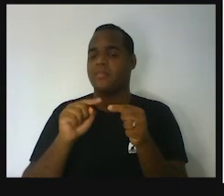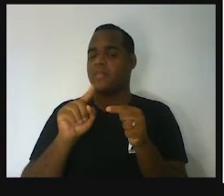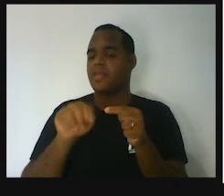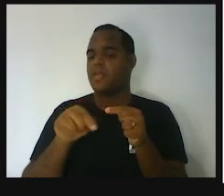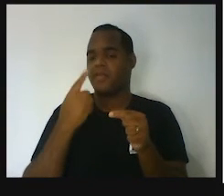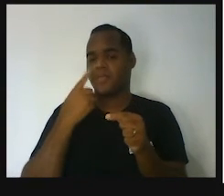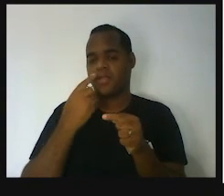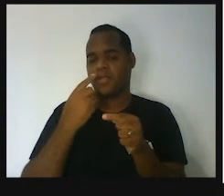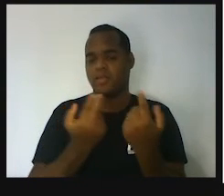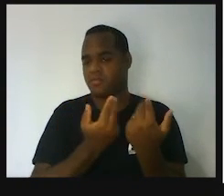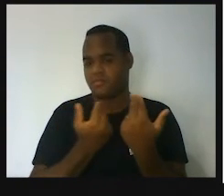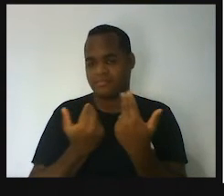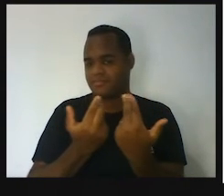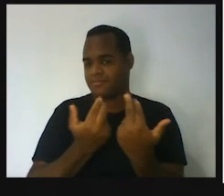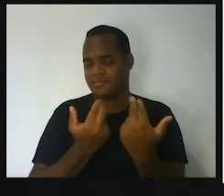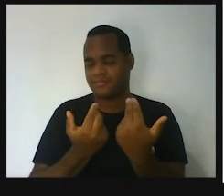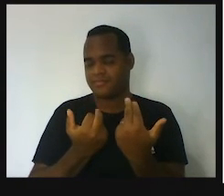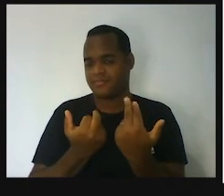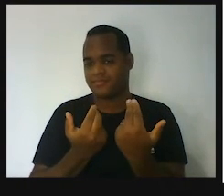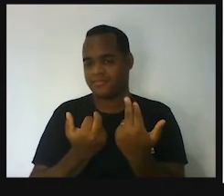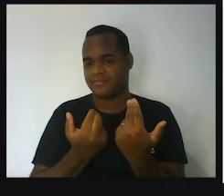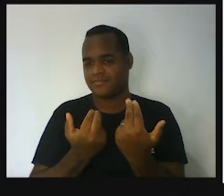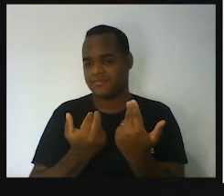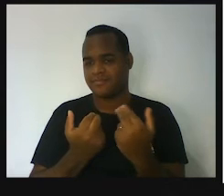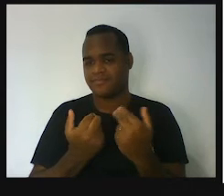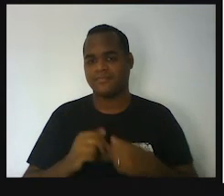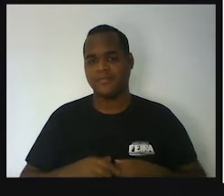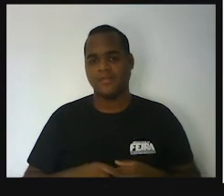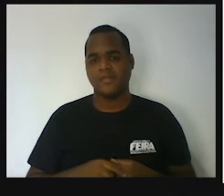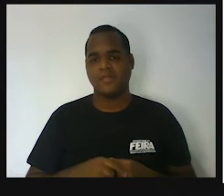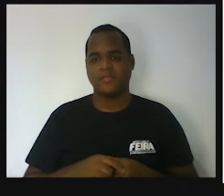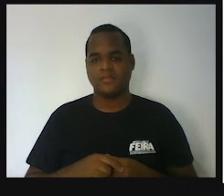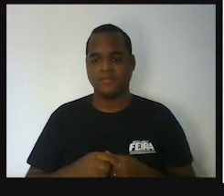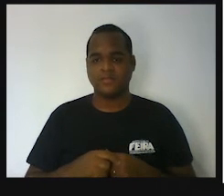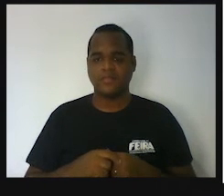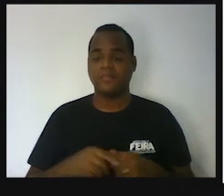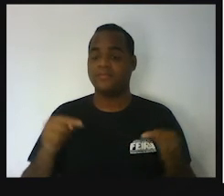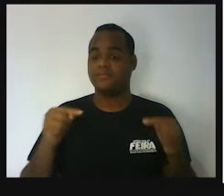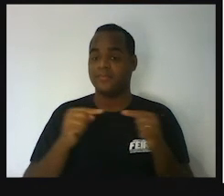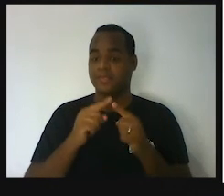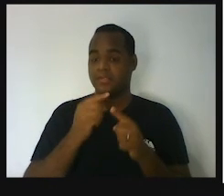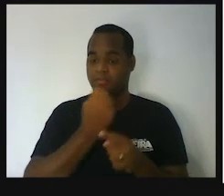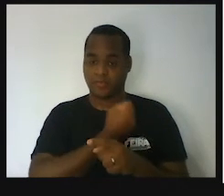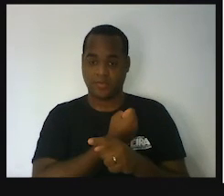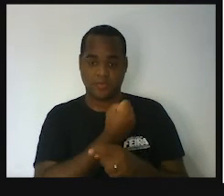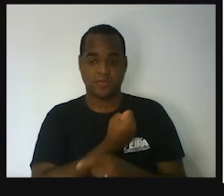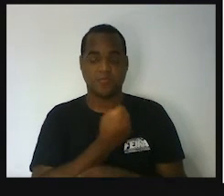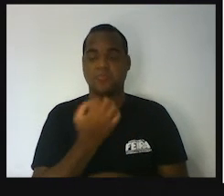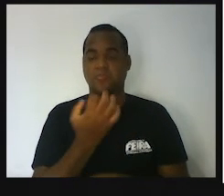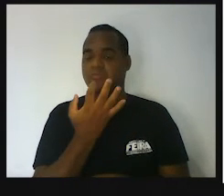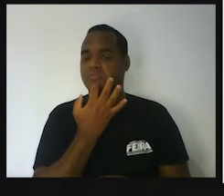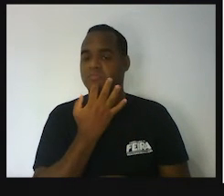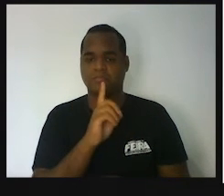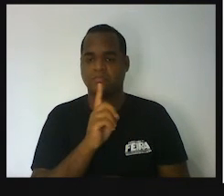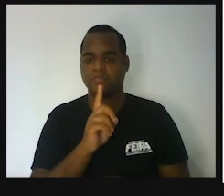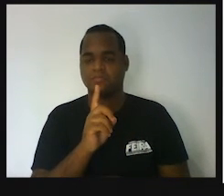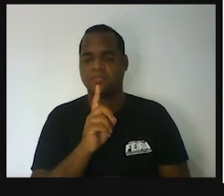igualdade em que números desconhecidos